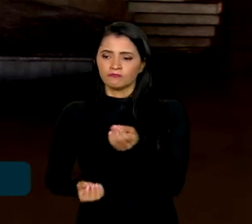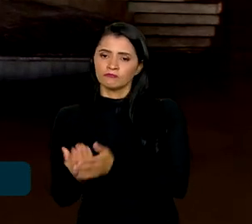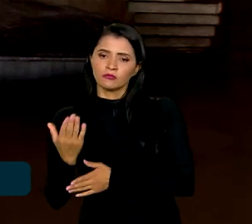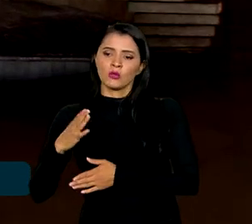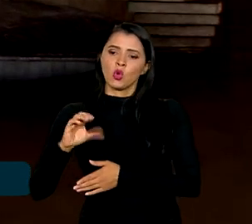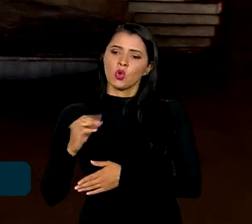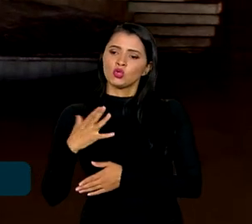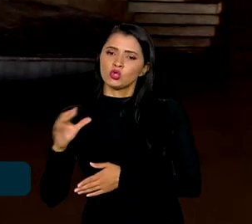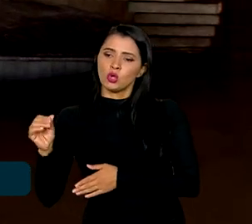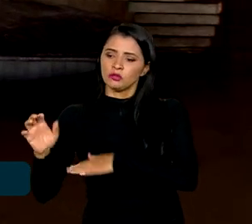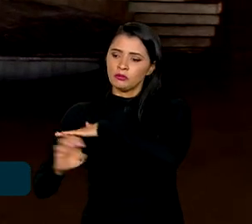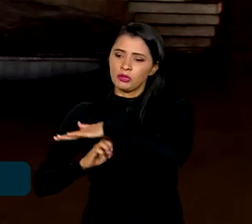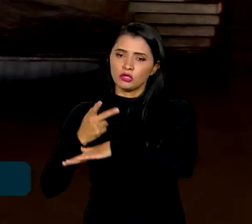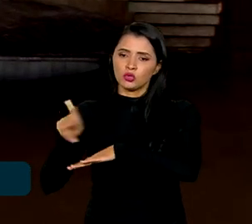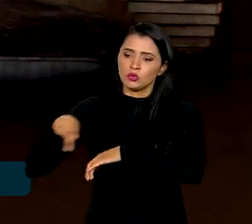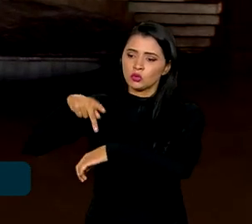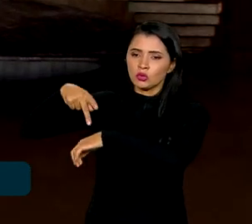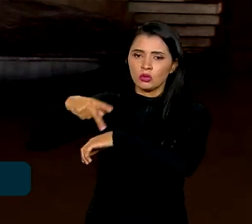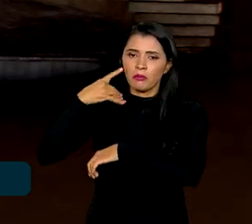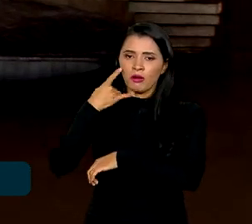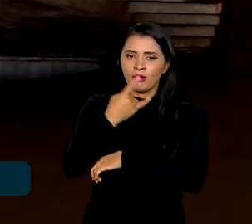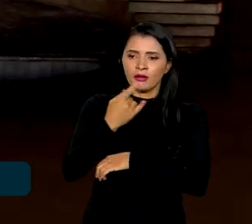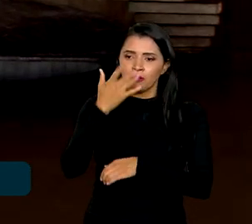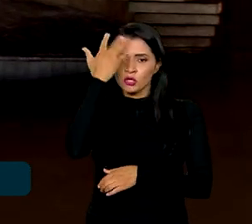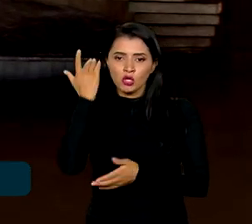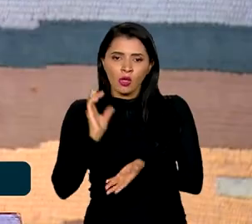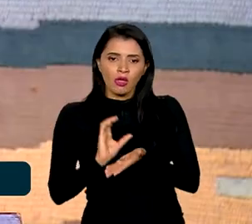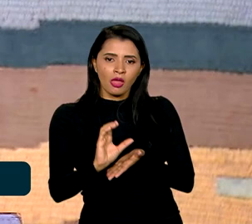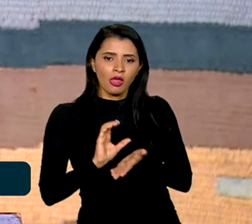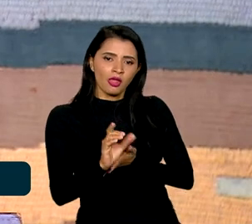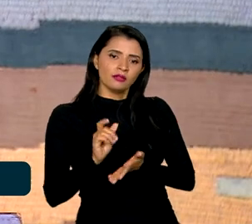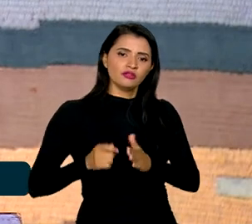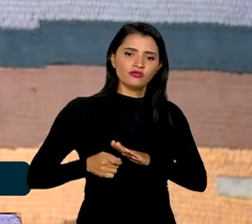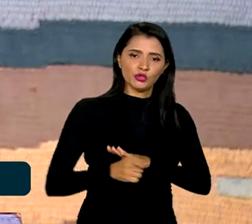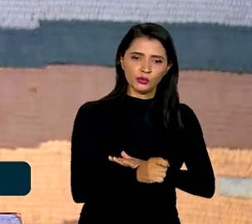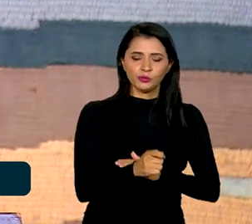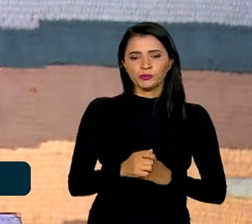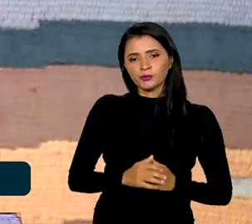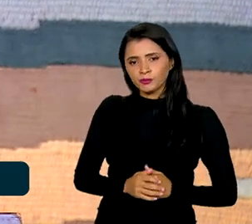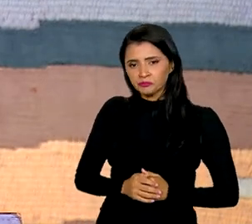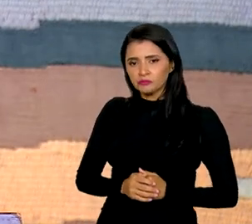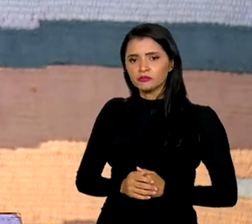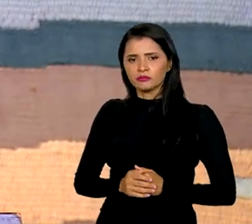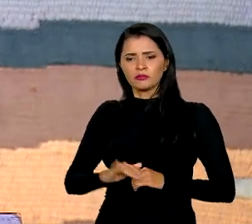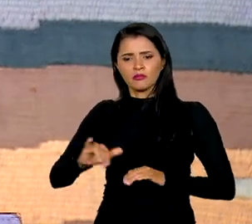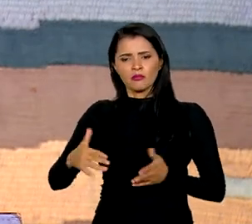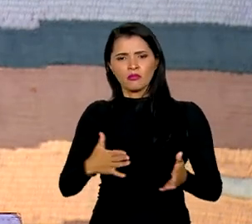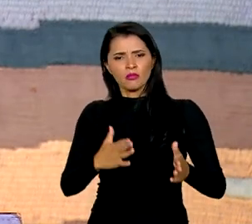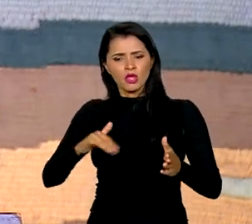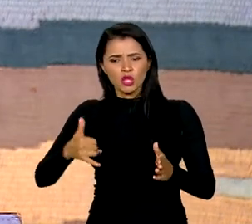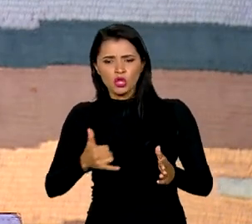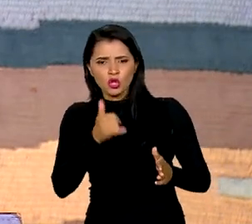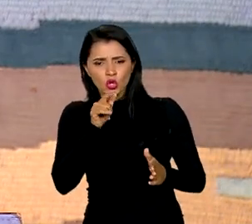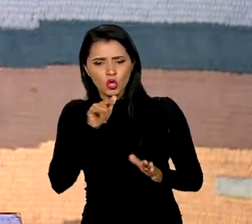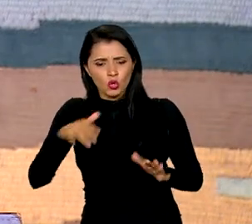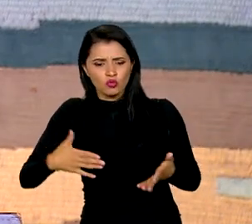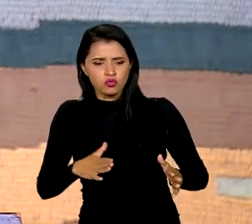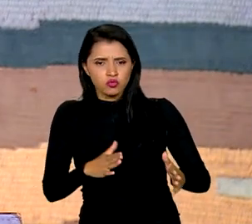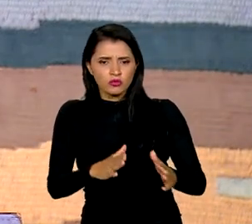empresas internacionais para atrair investidores. Hidrovia, ferrovia,